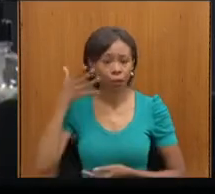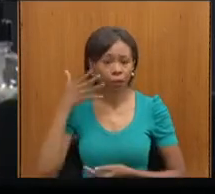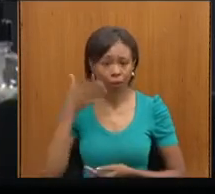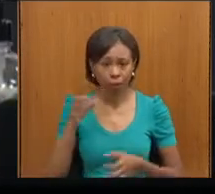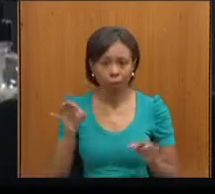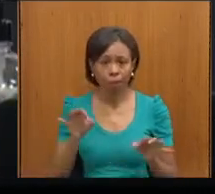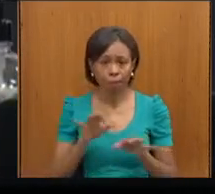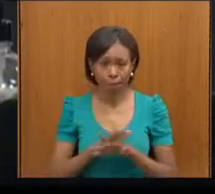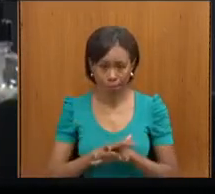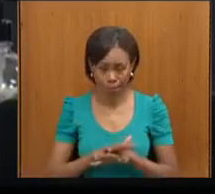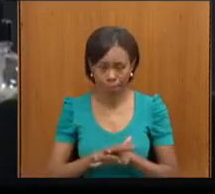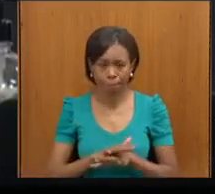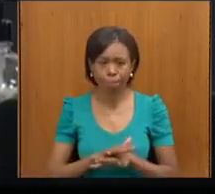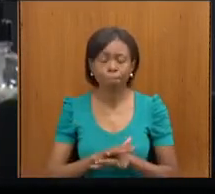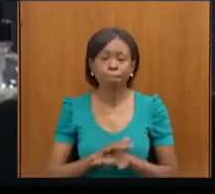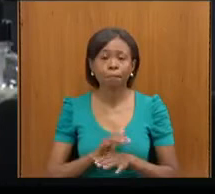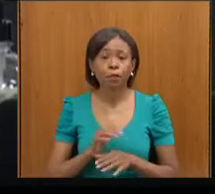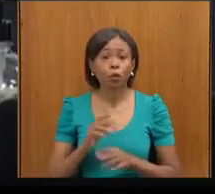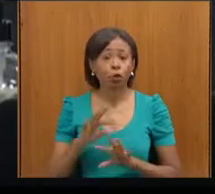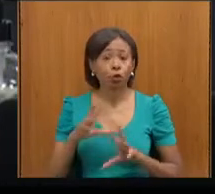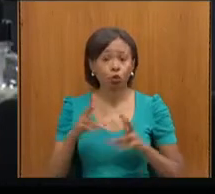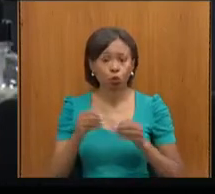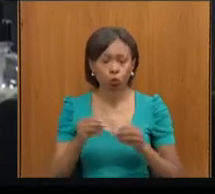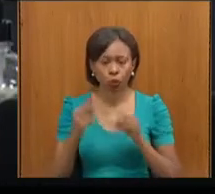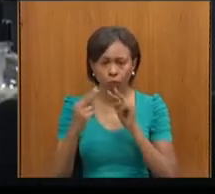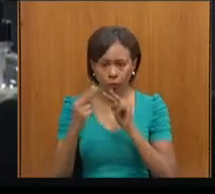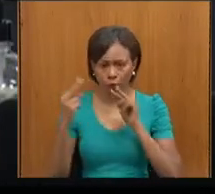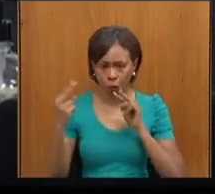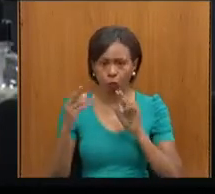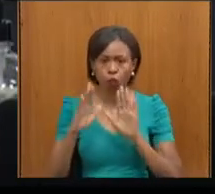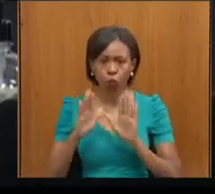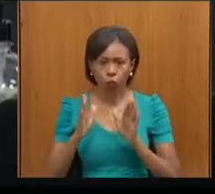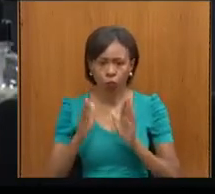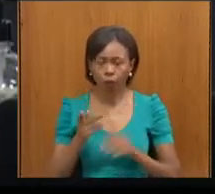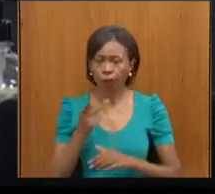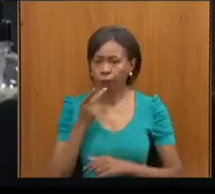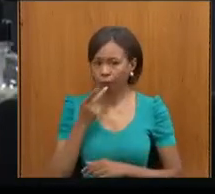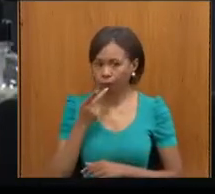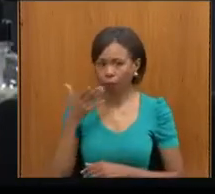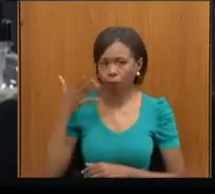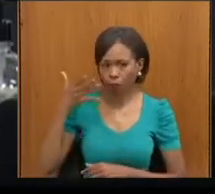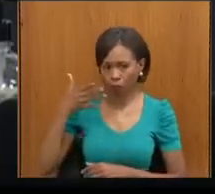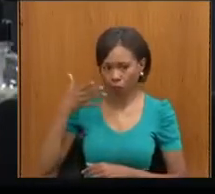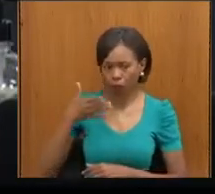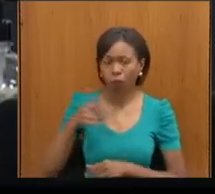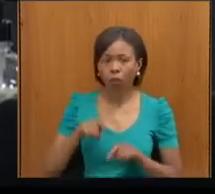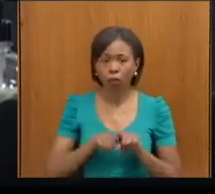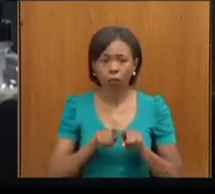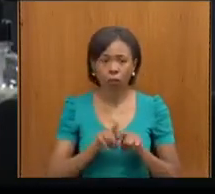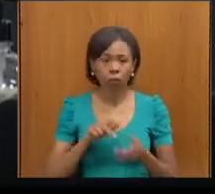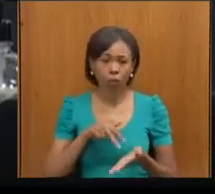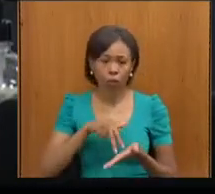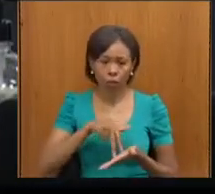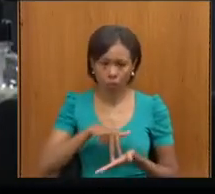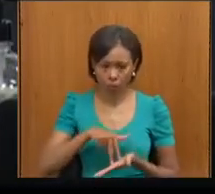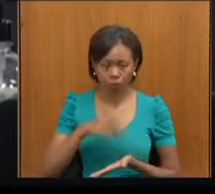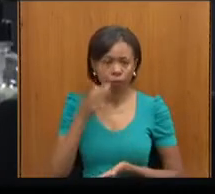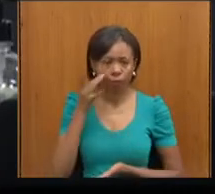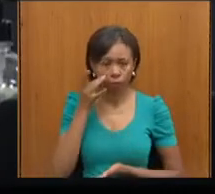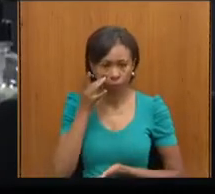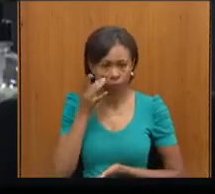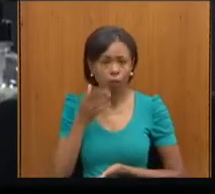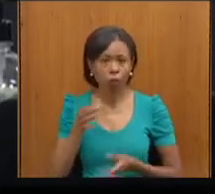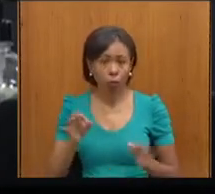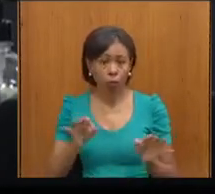que estiveram aqui de forma virtual já fizeram uso da palavra, também os presentes, então nós vamos passar